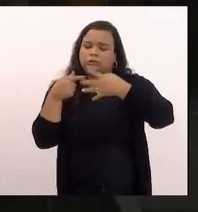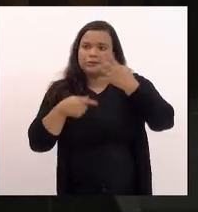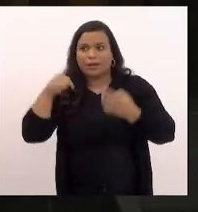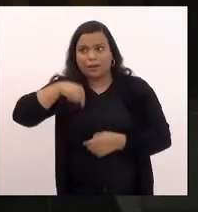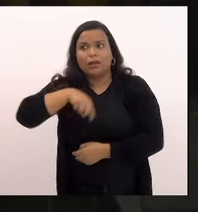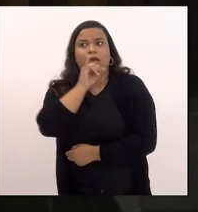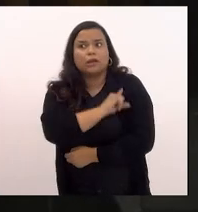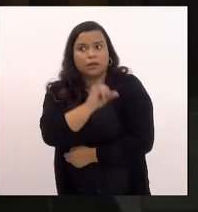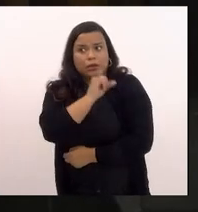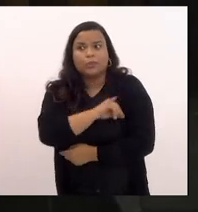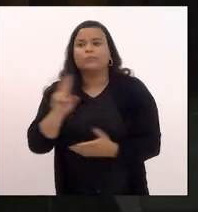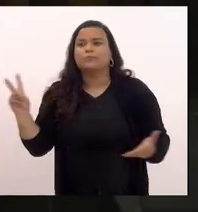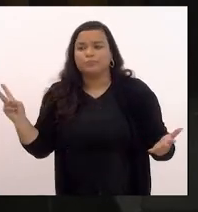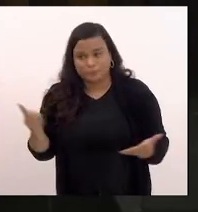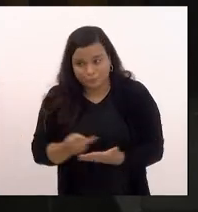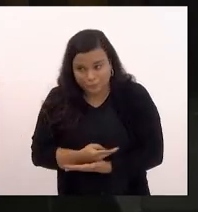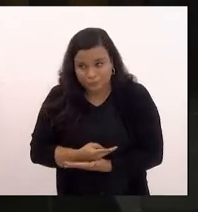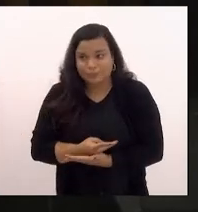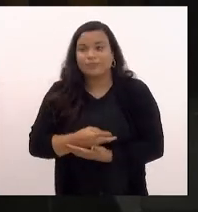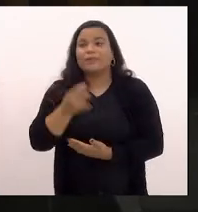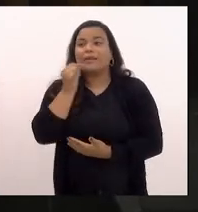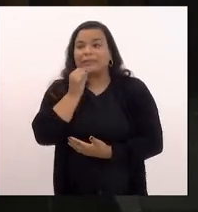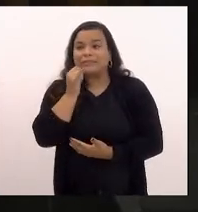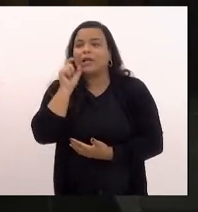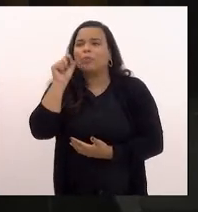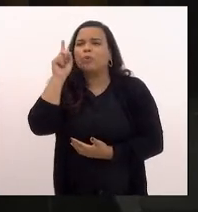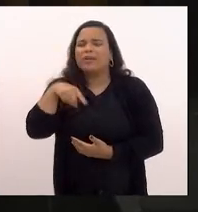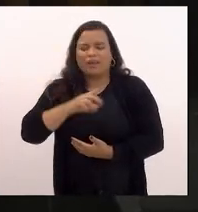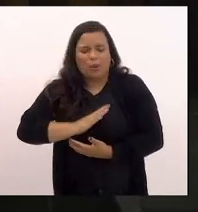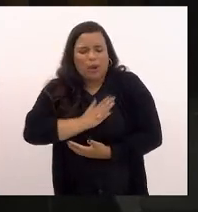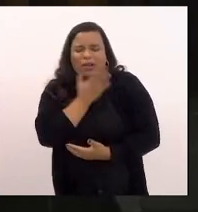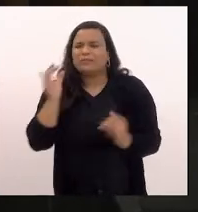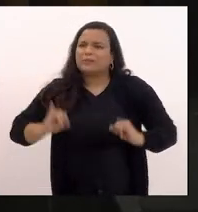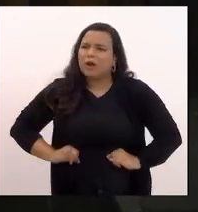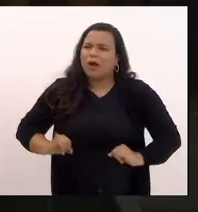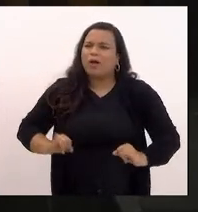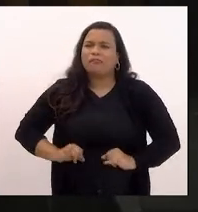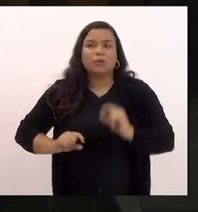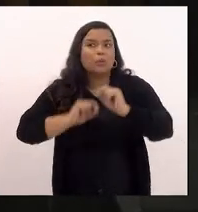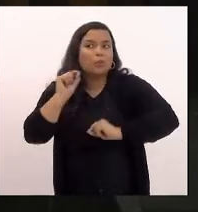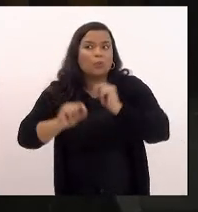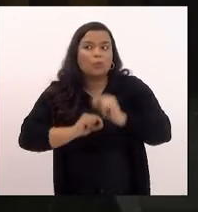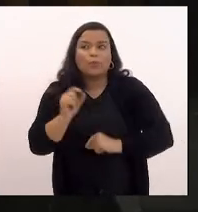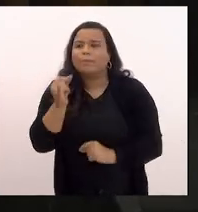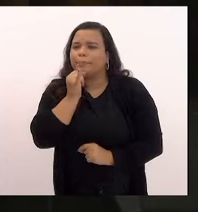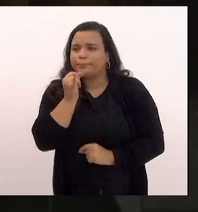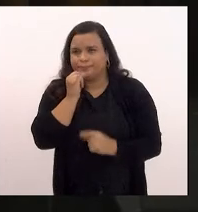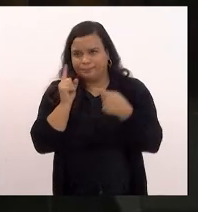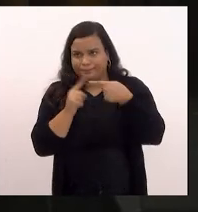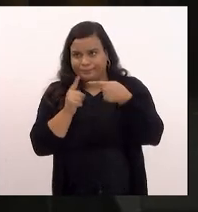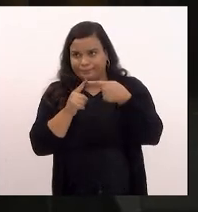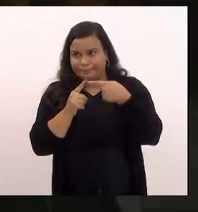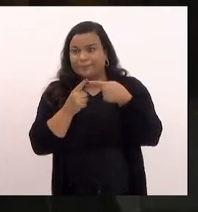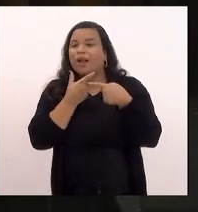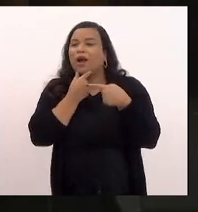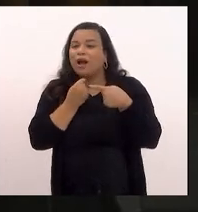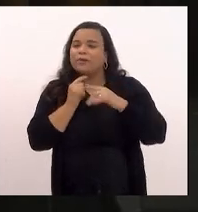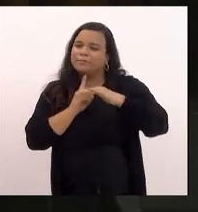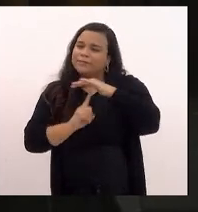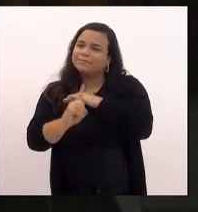vivenciou exemplos do que é a barbárie primeiro um imigrante